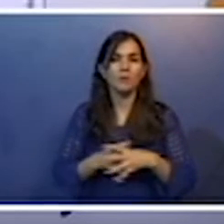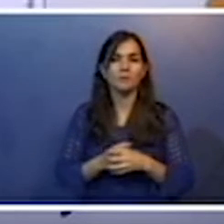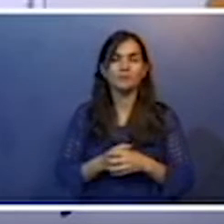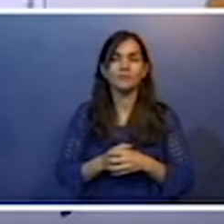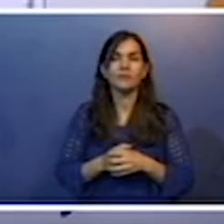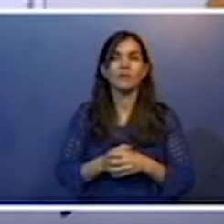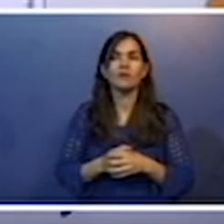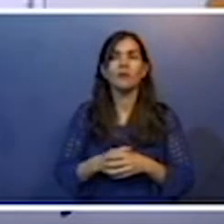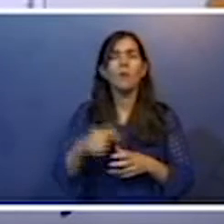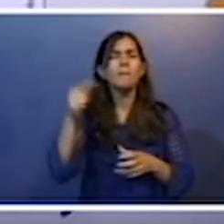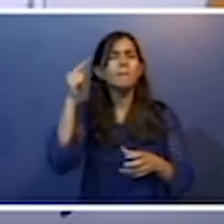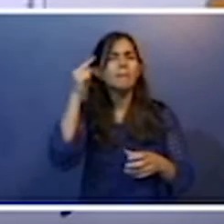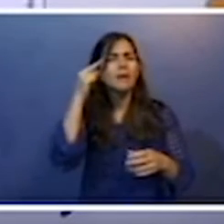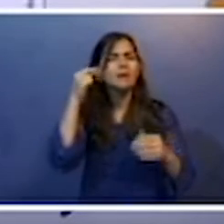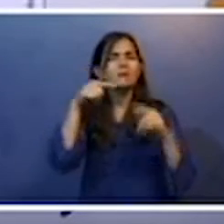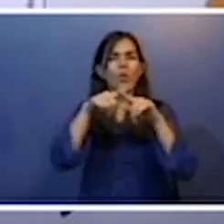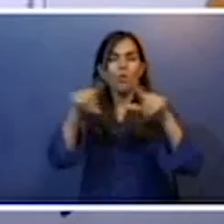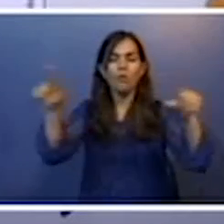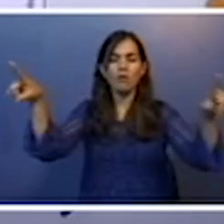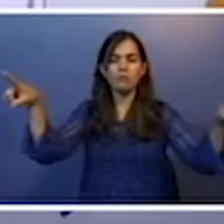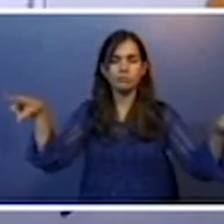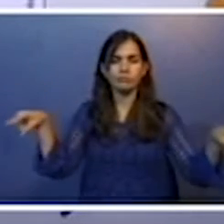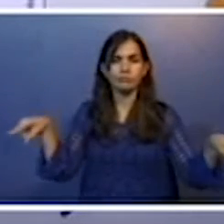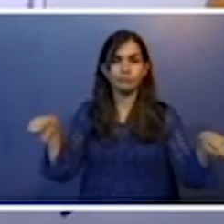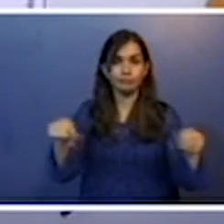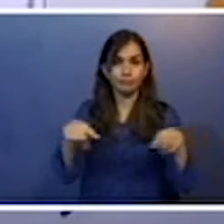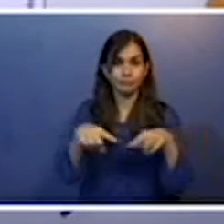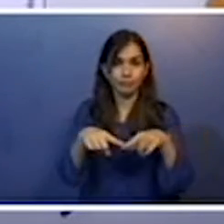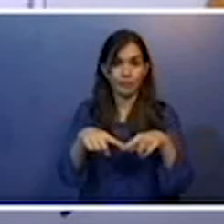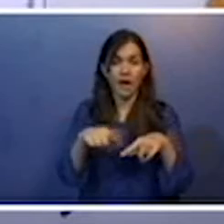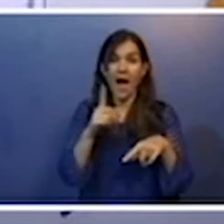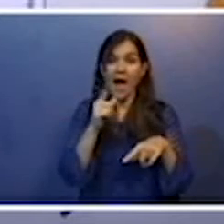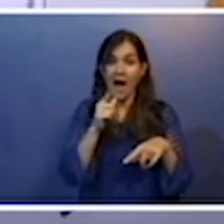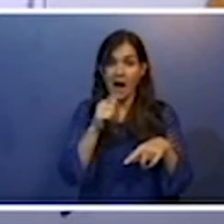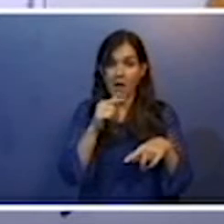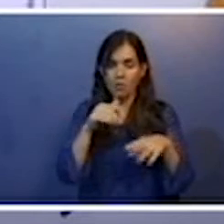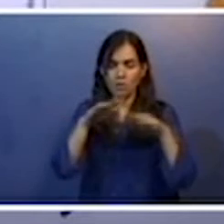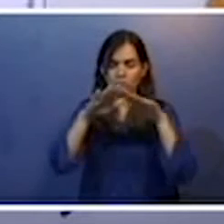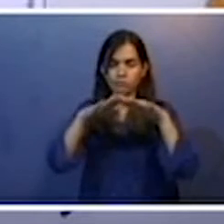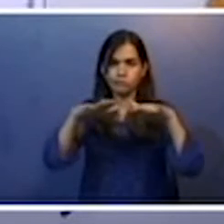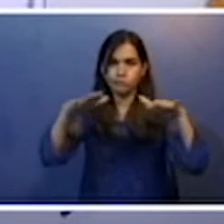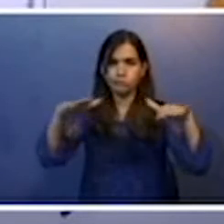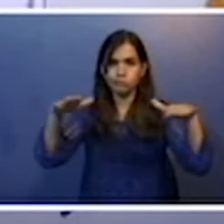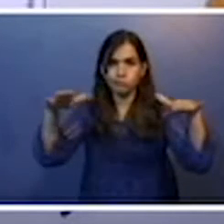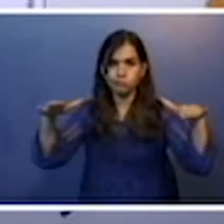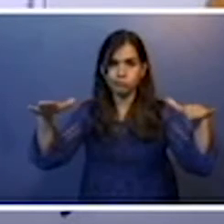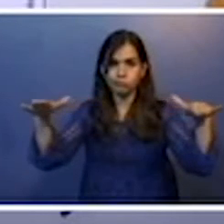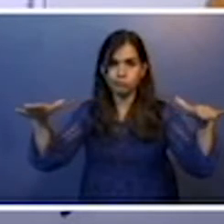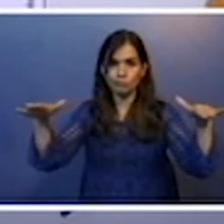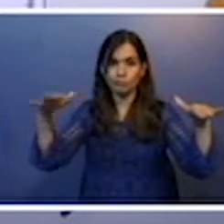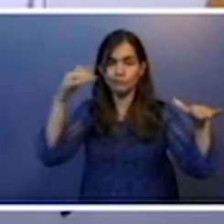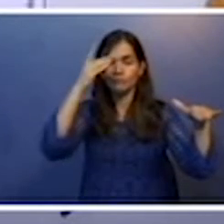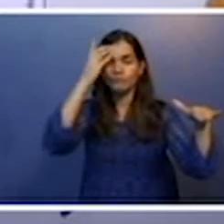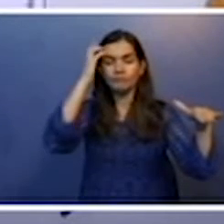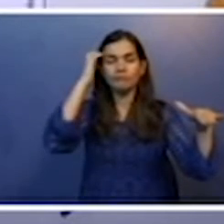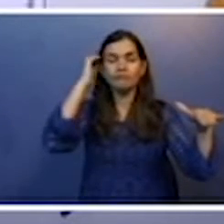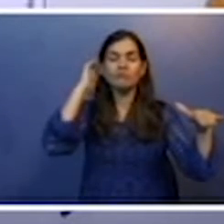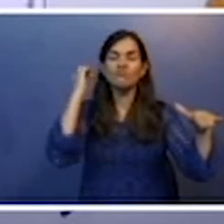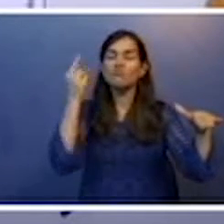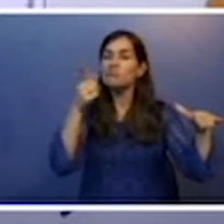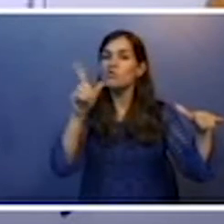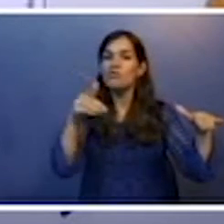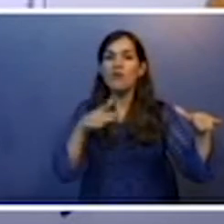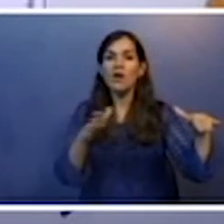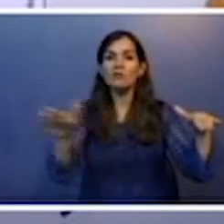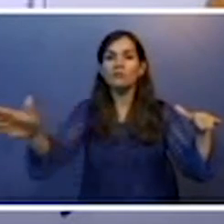pensem em um campo bem plano. Se você jogar um pouco de água nessa superfície plana, ela não vai correr.